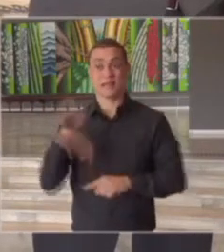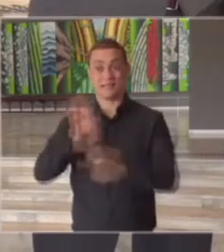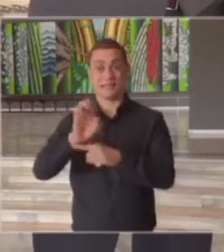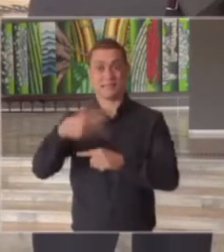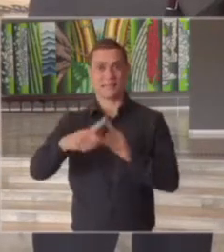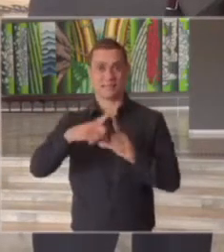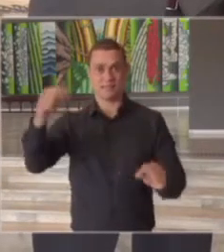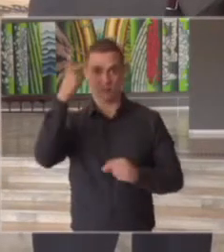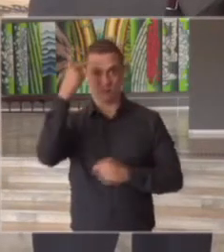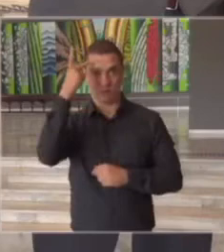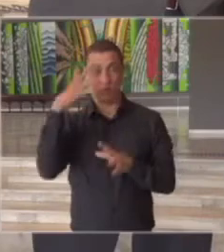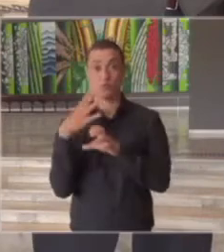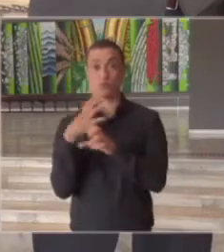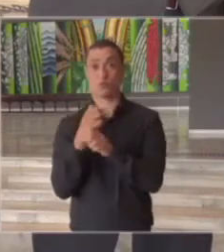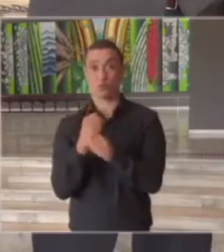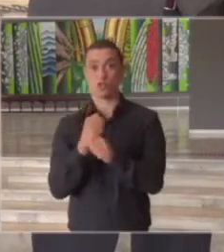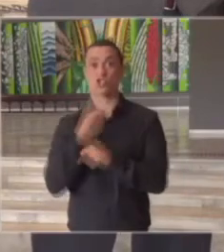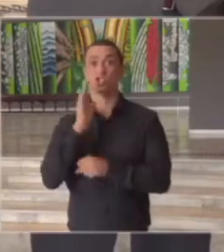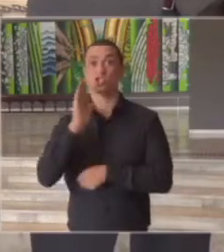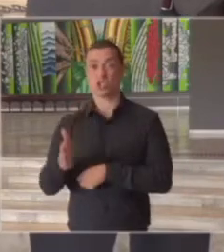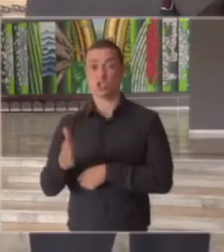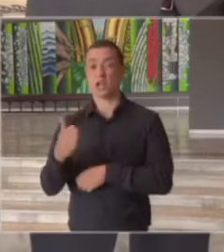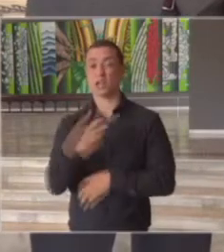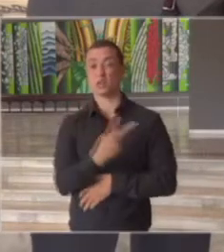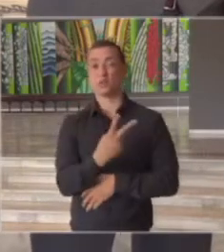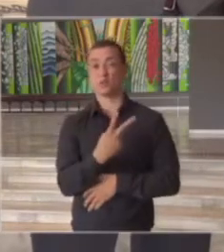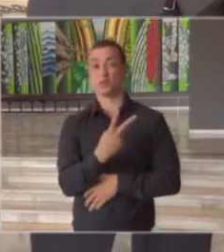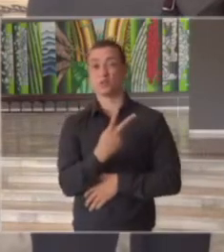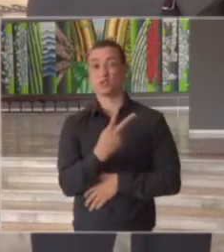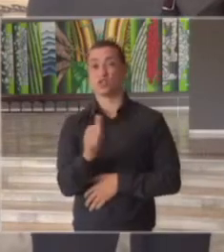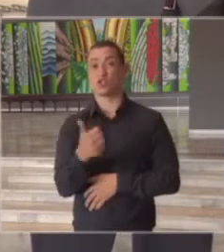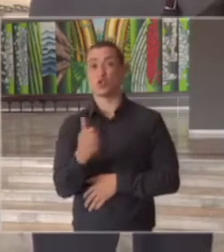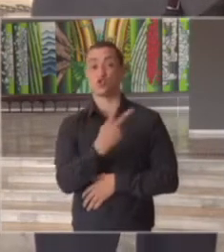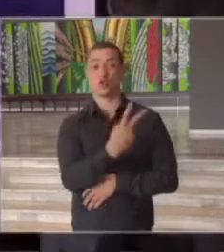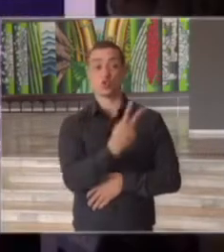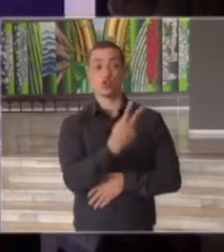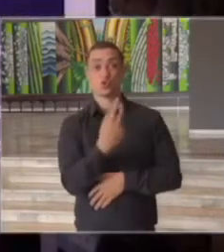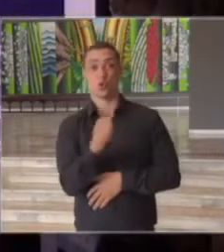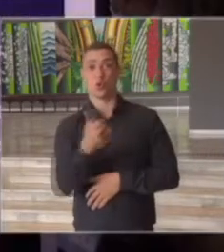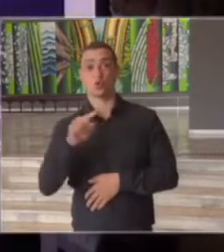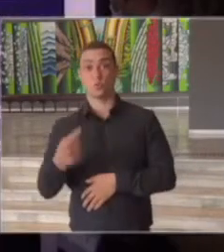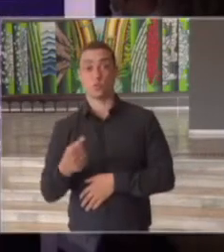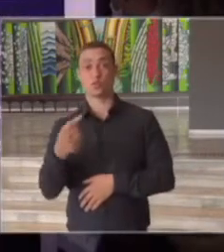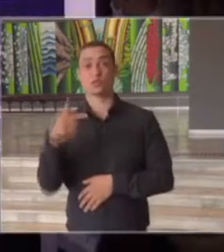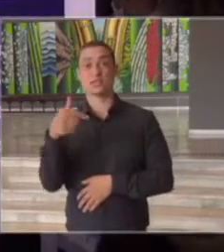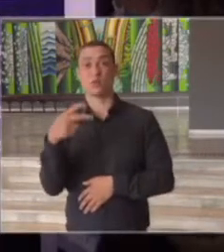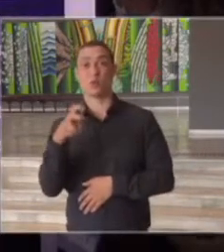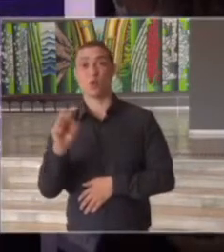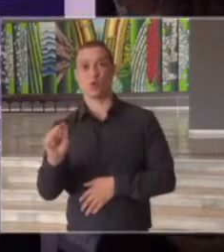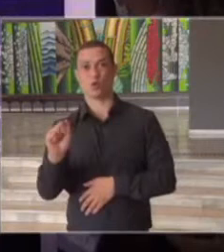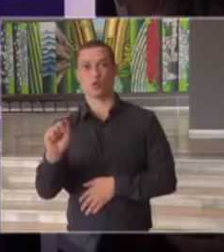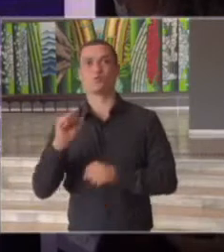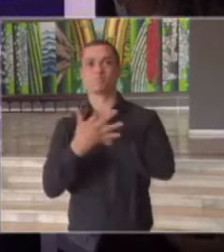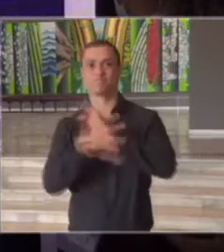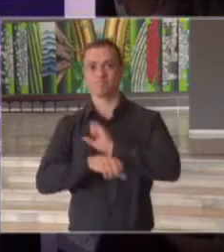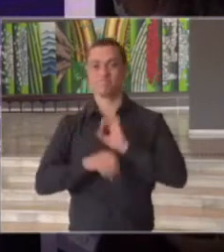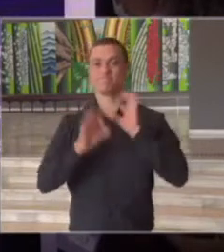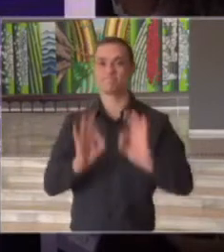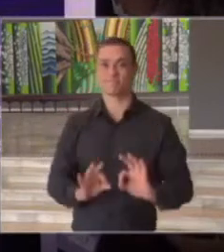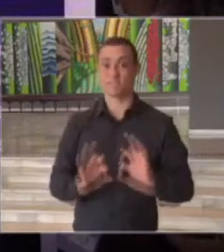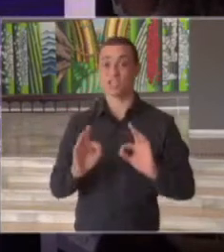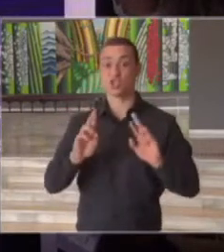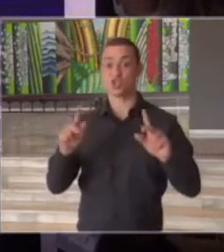de São Paulo nós atingimos aqui 211 mil 658 casos confirmados uma